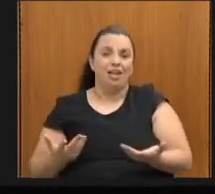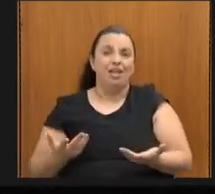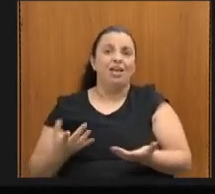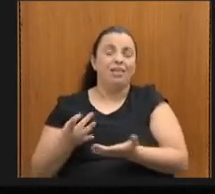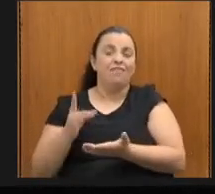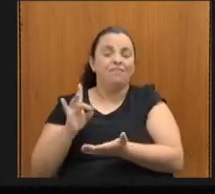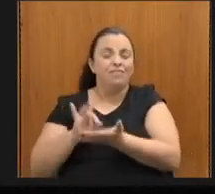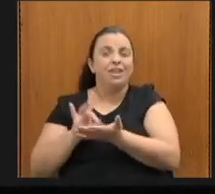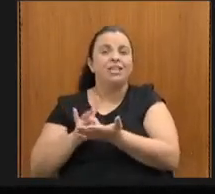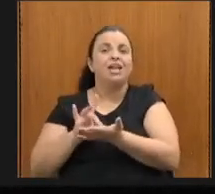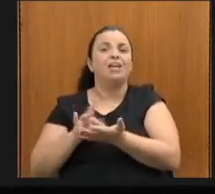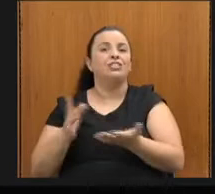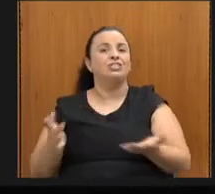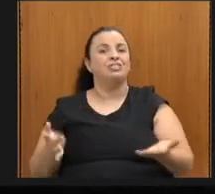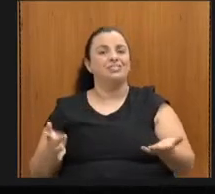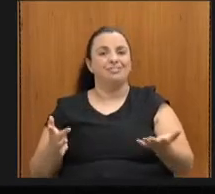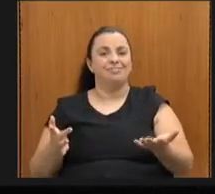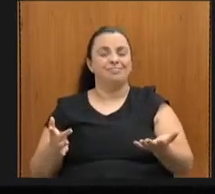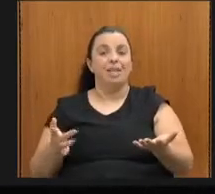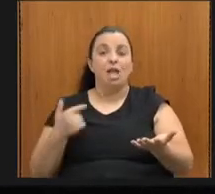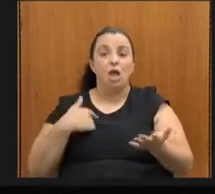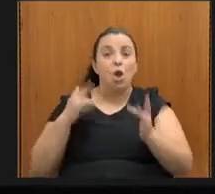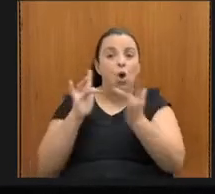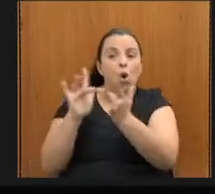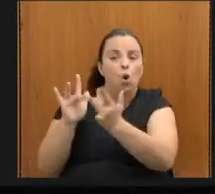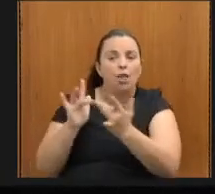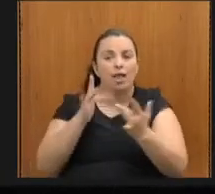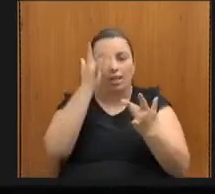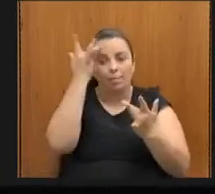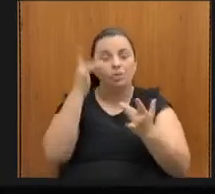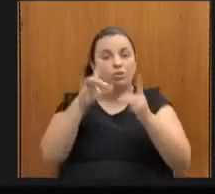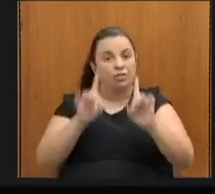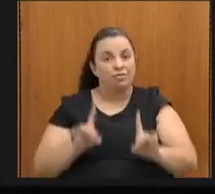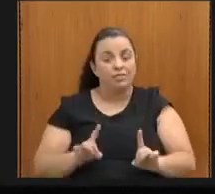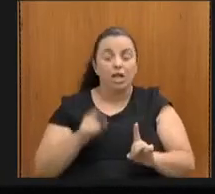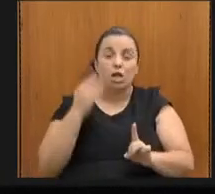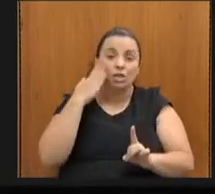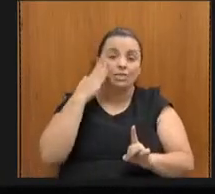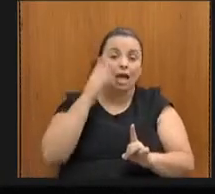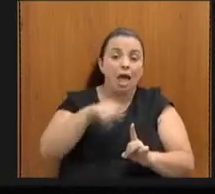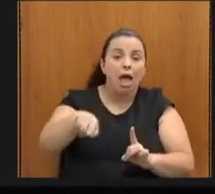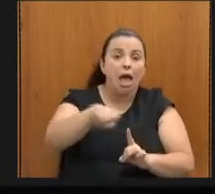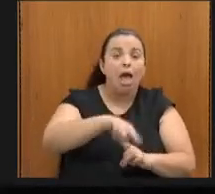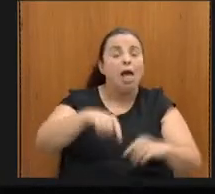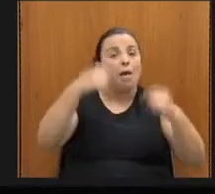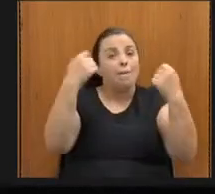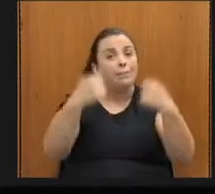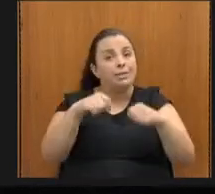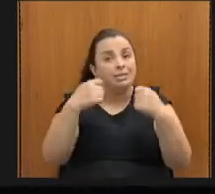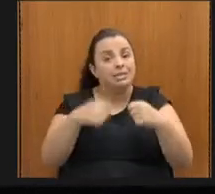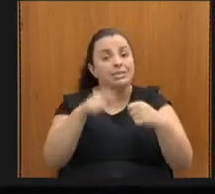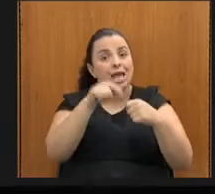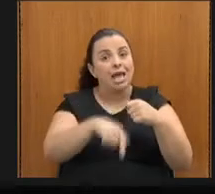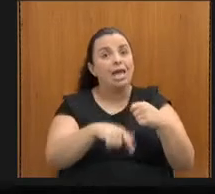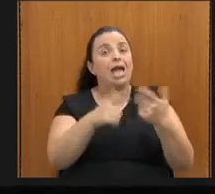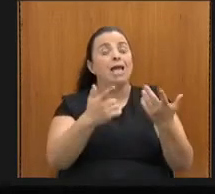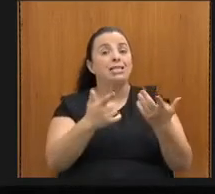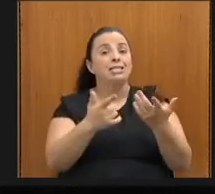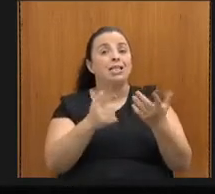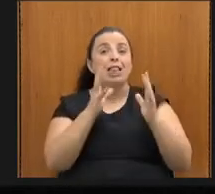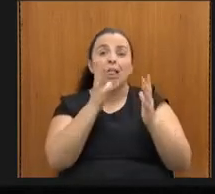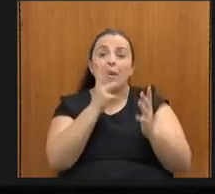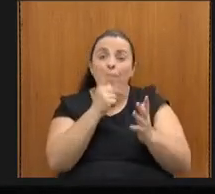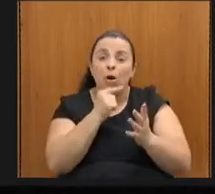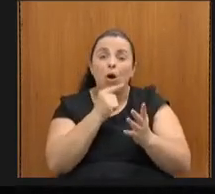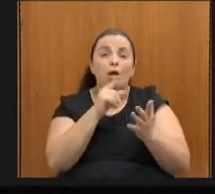das necessidades e o quanto a omissão na implementação e execução das políticas prejudica essas pessoas com